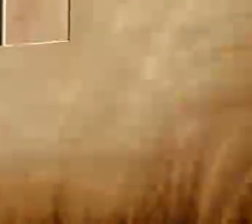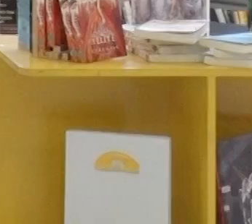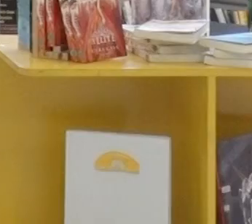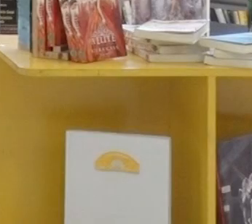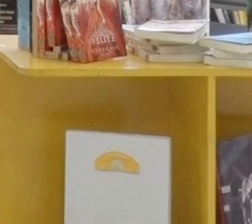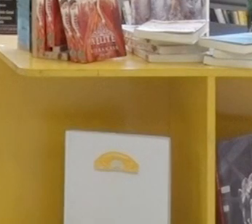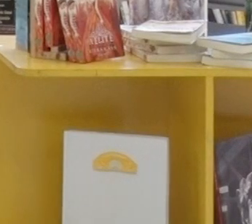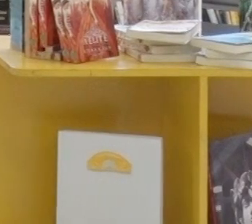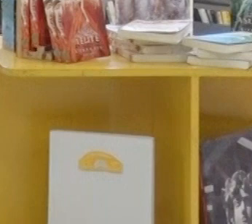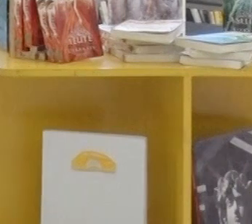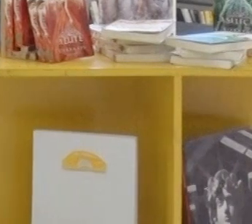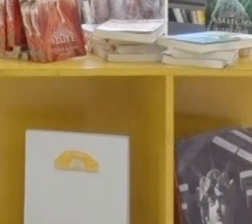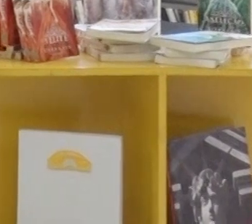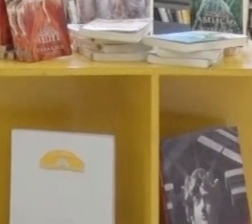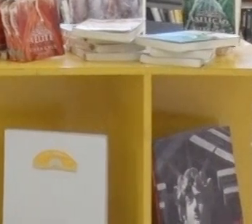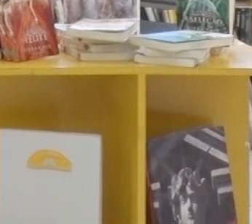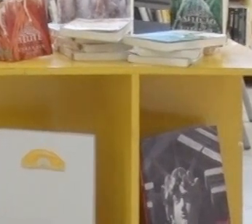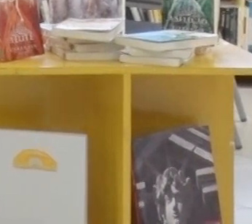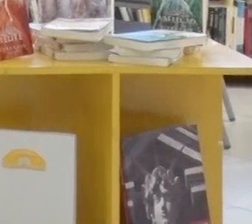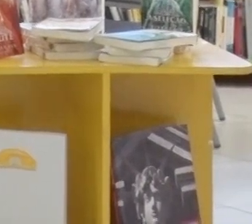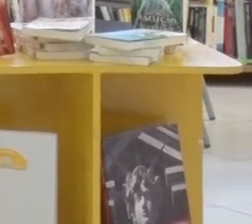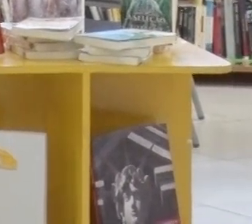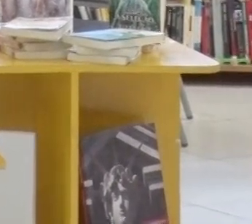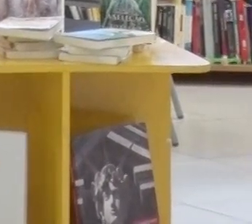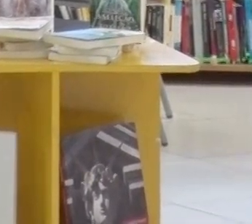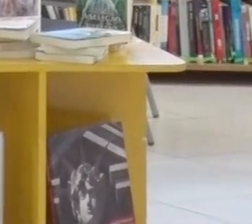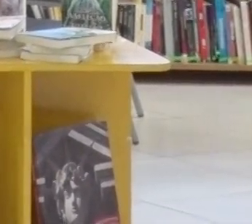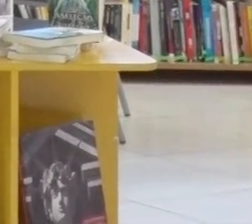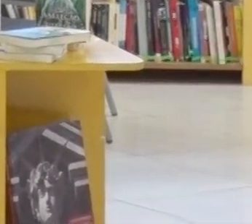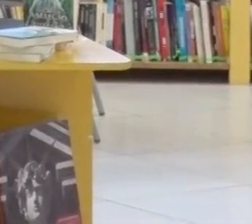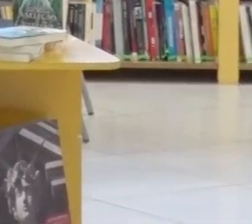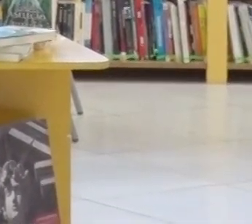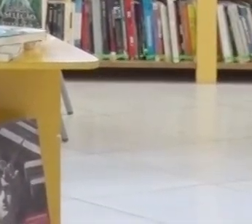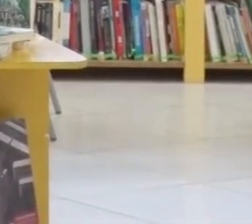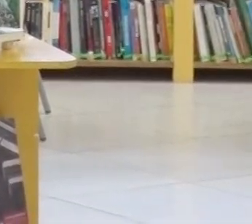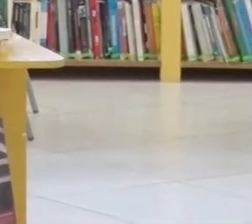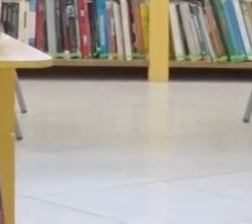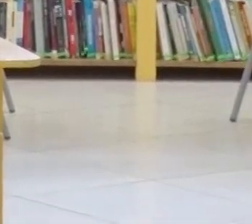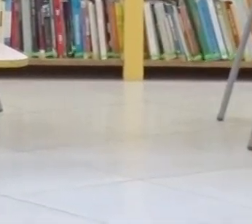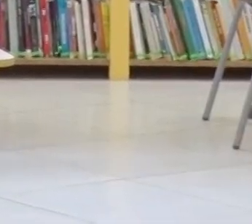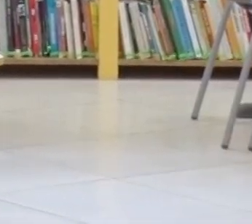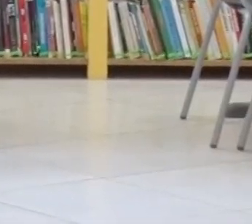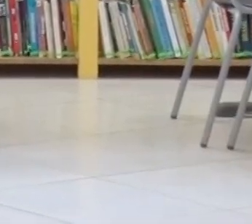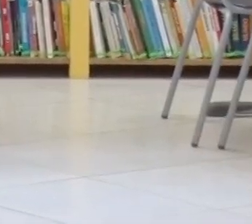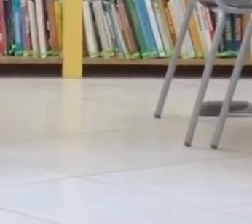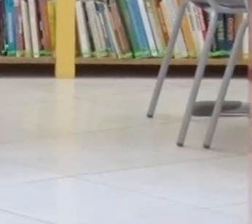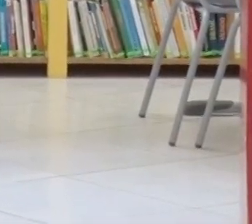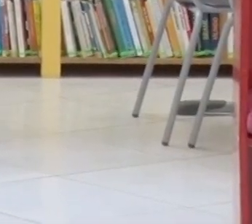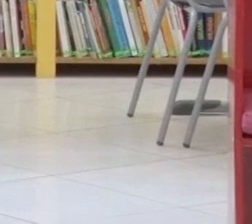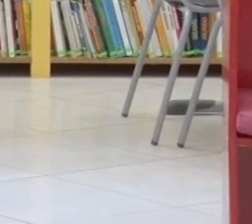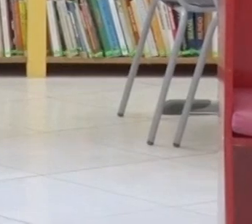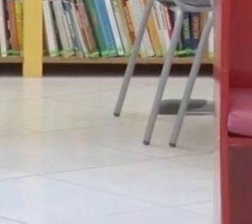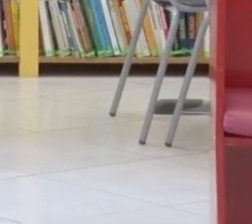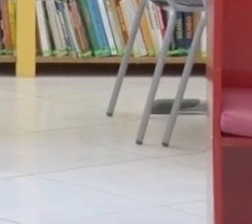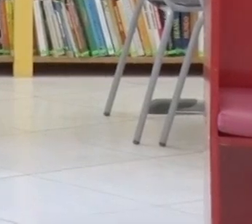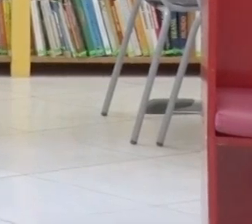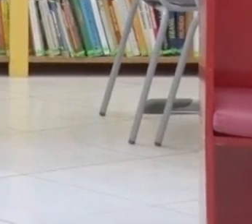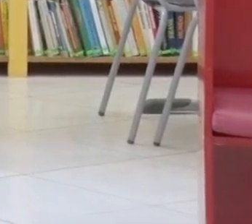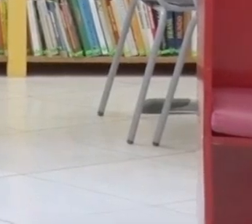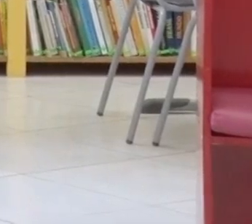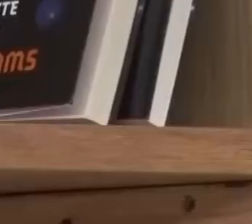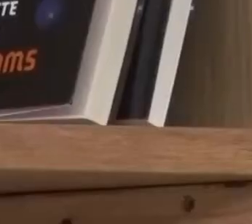A Biblioteca Municipal Arno Vilnis, que possui um acervo de aproximadamente 17.300